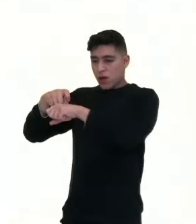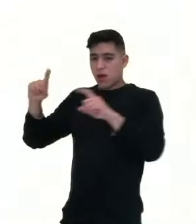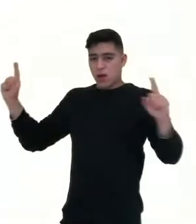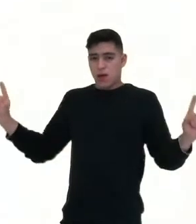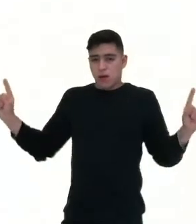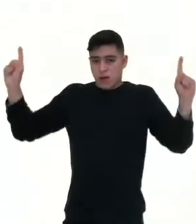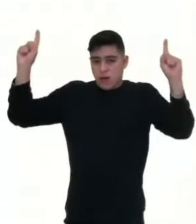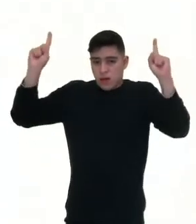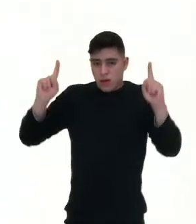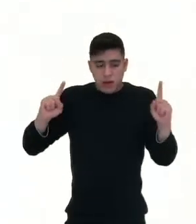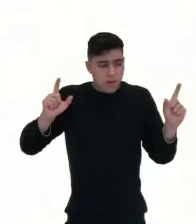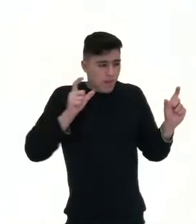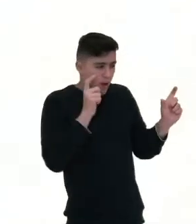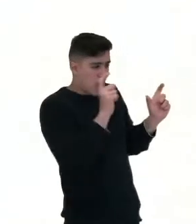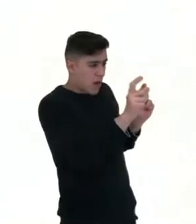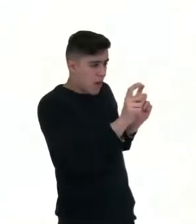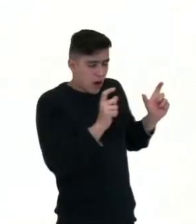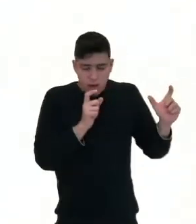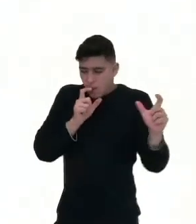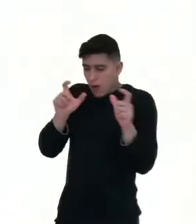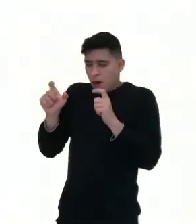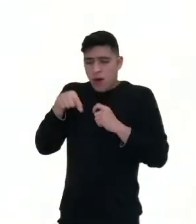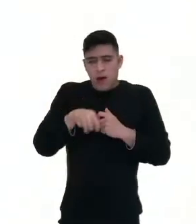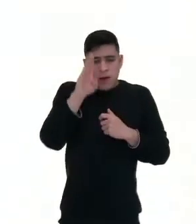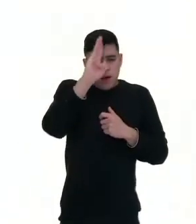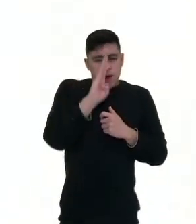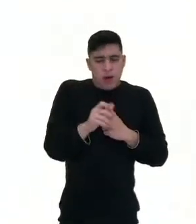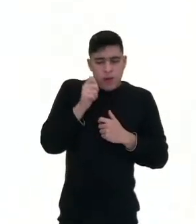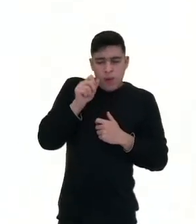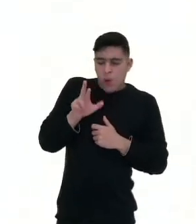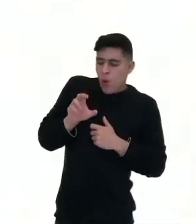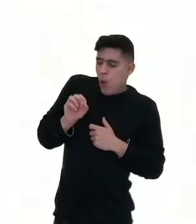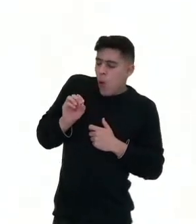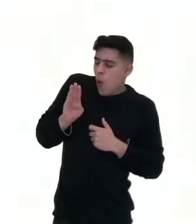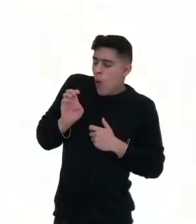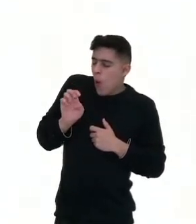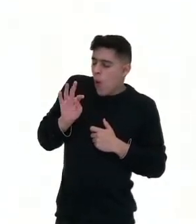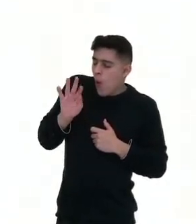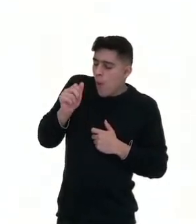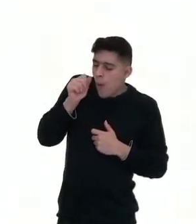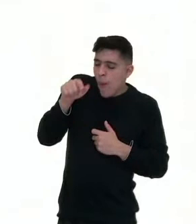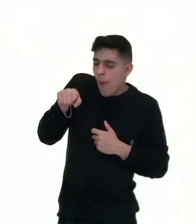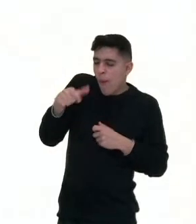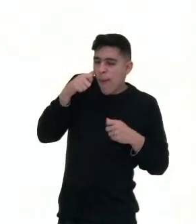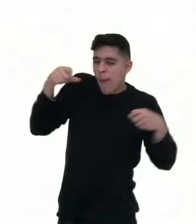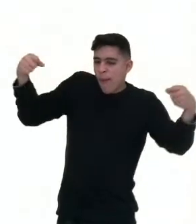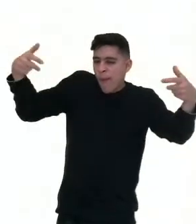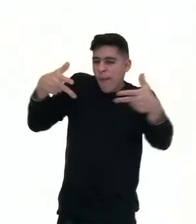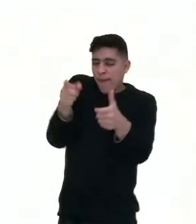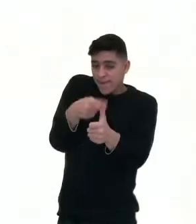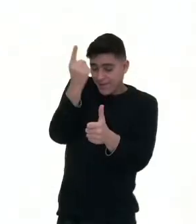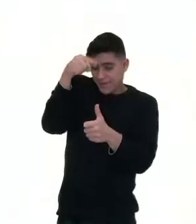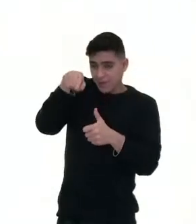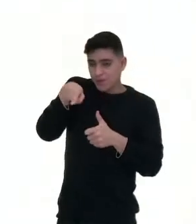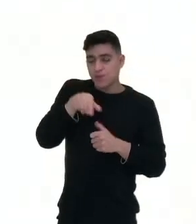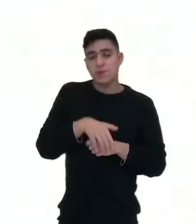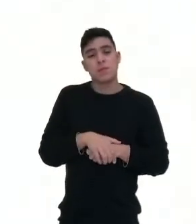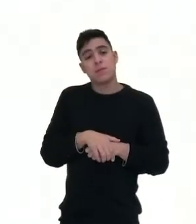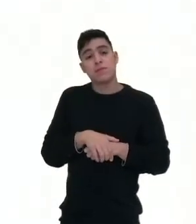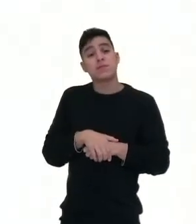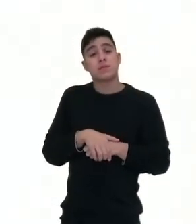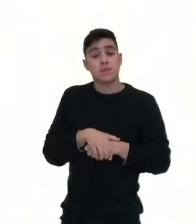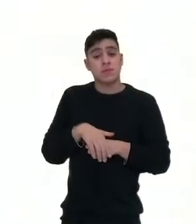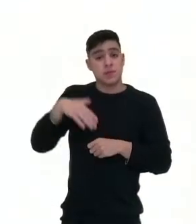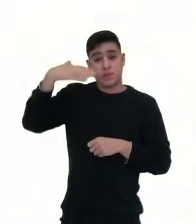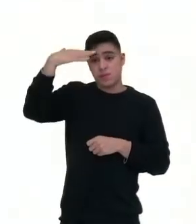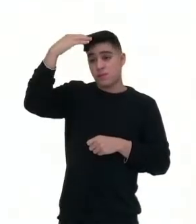No Brasil foi introduzido pela Roberta Estrela d'Alva, que é uma poetisa, então conhecida como slummer. E é muito